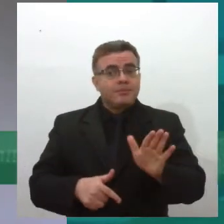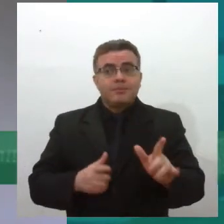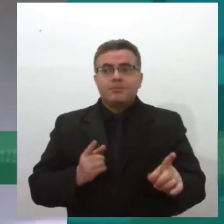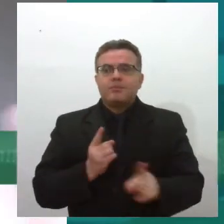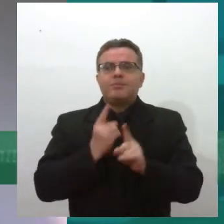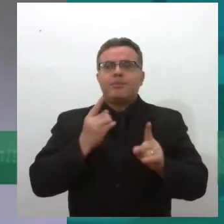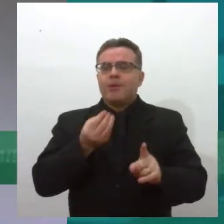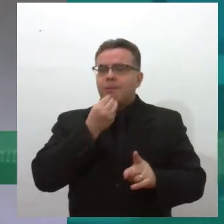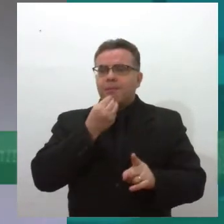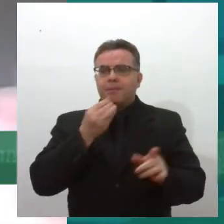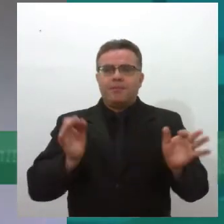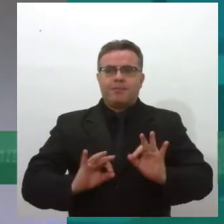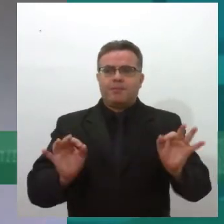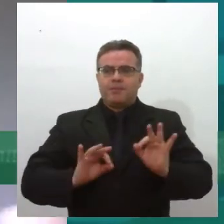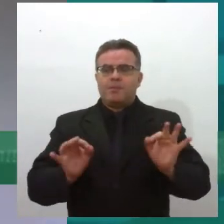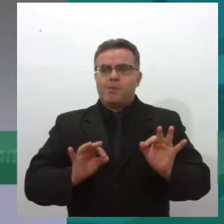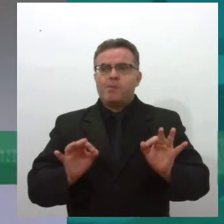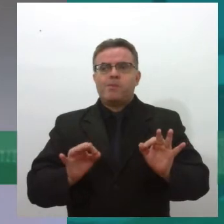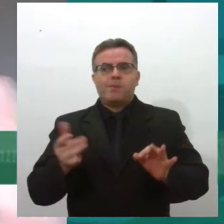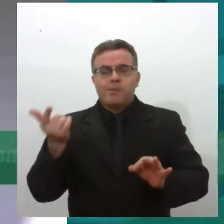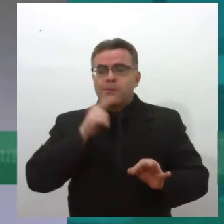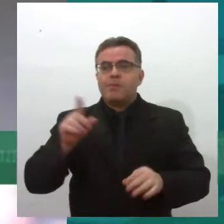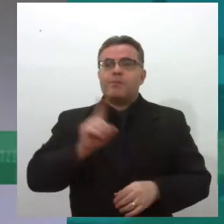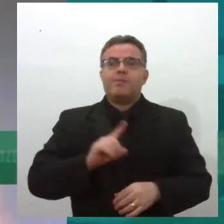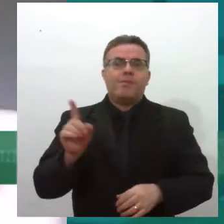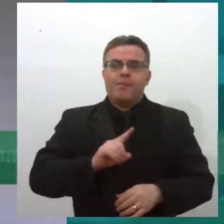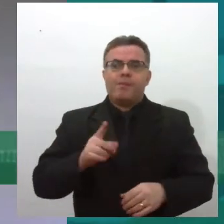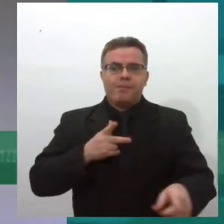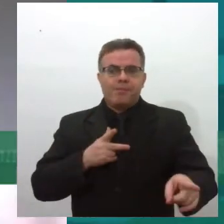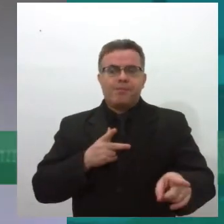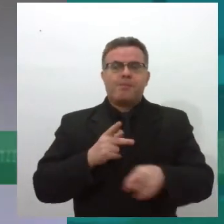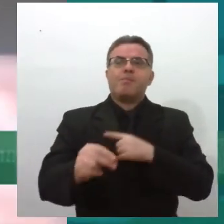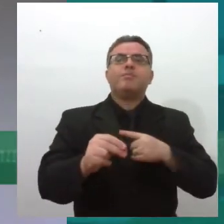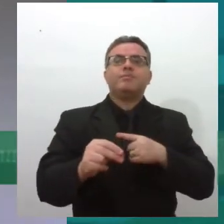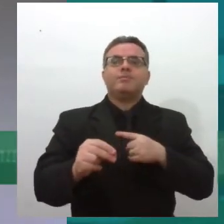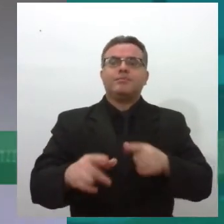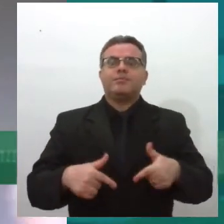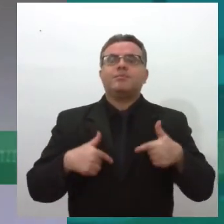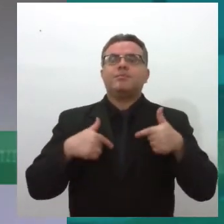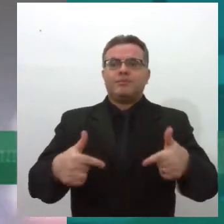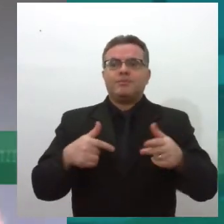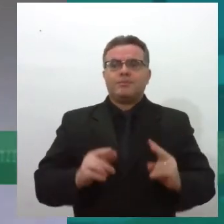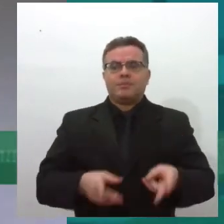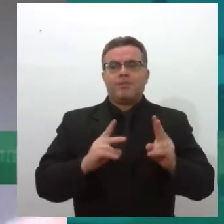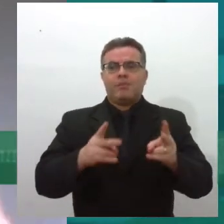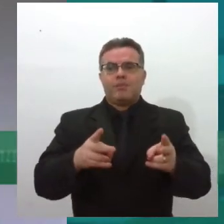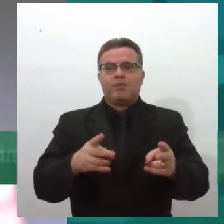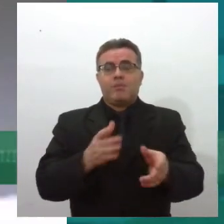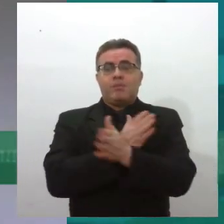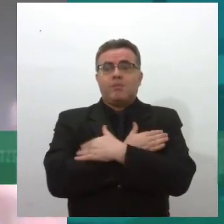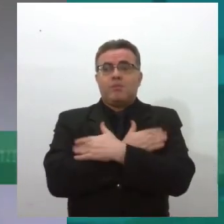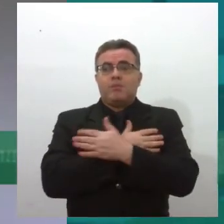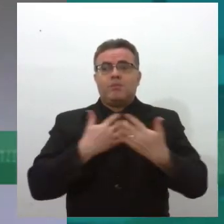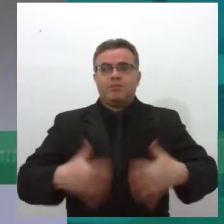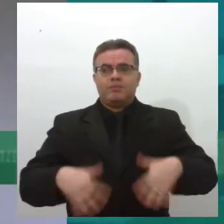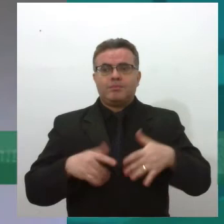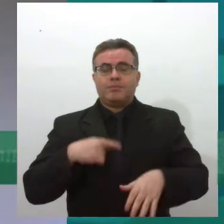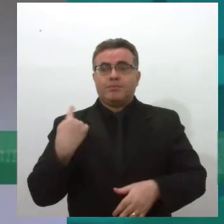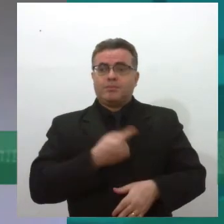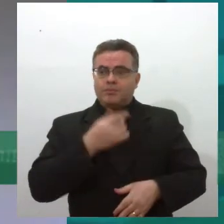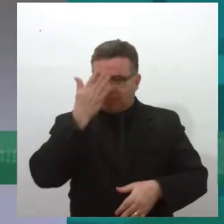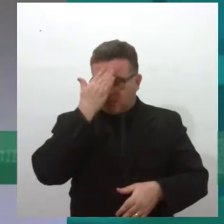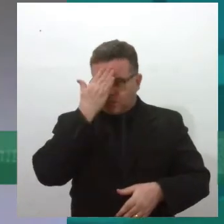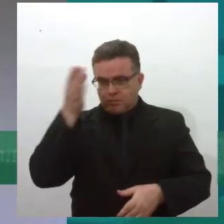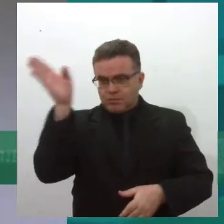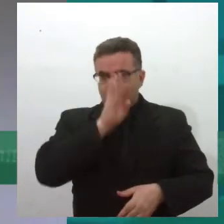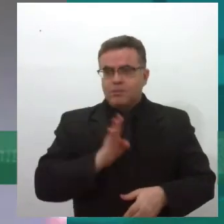oportunidade, não encontram, não conseguem vencer essa barreira do desemprego, que lógico, a gente entende que o país está